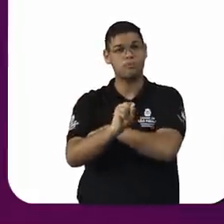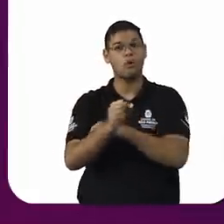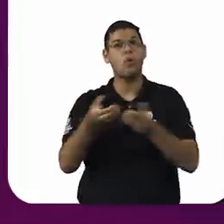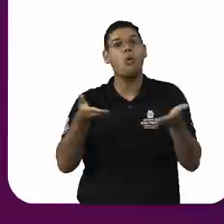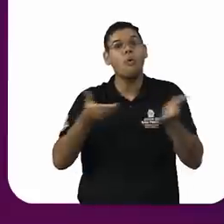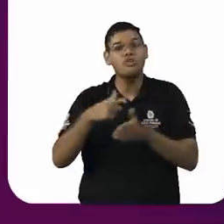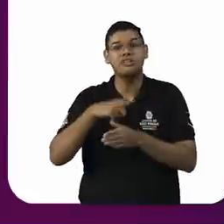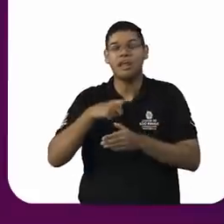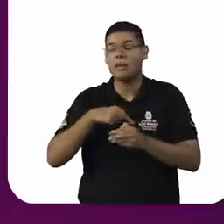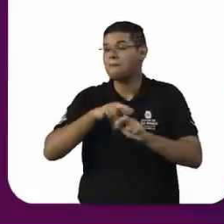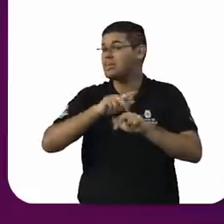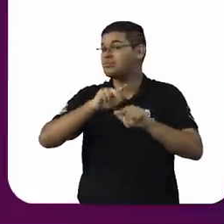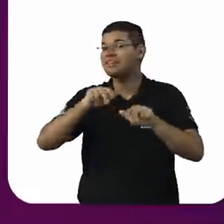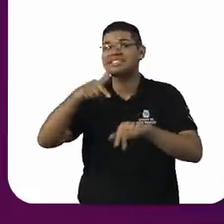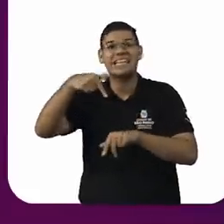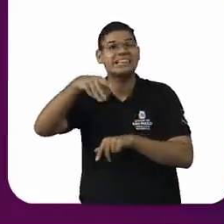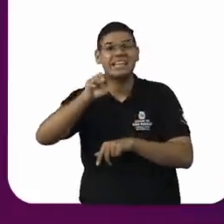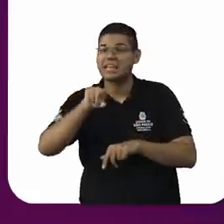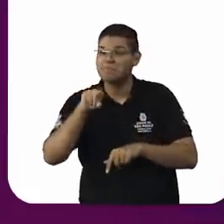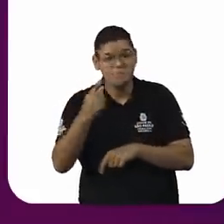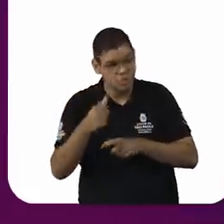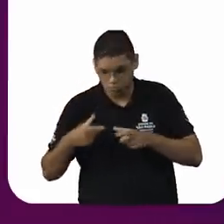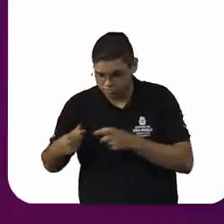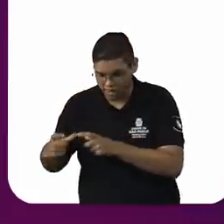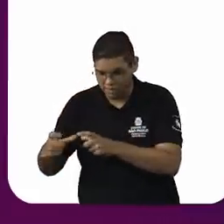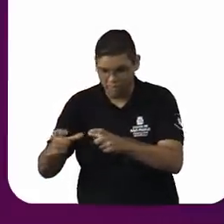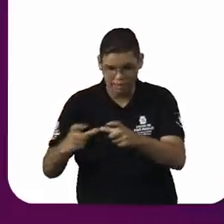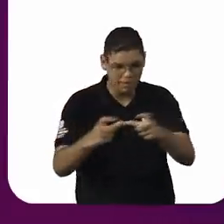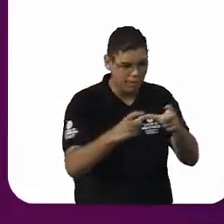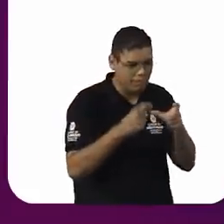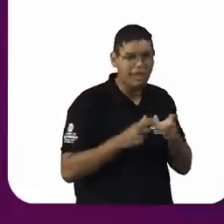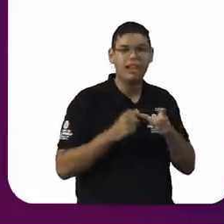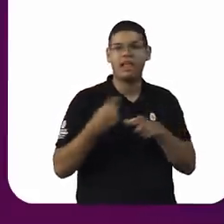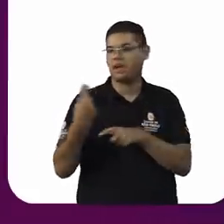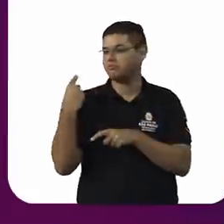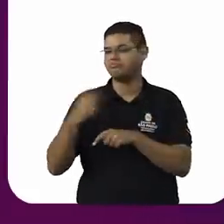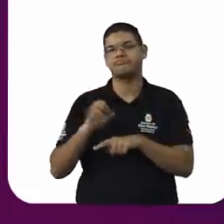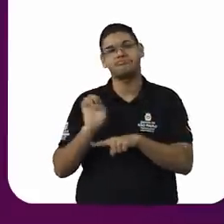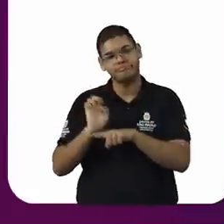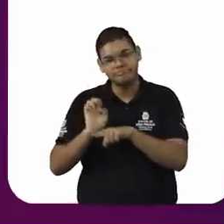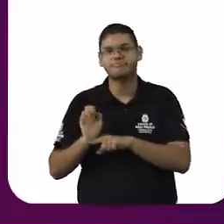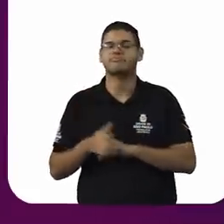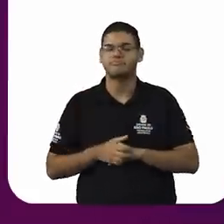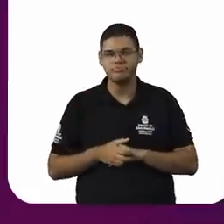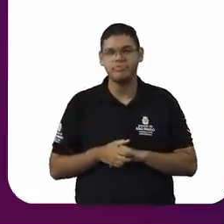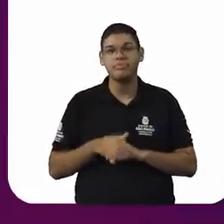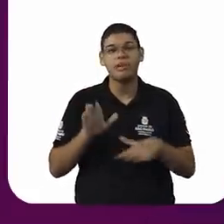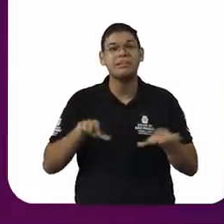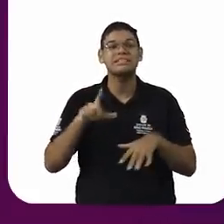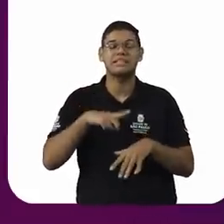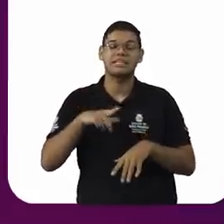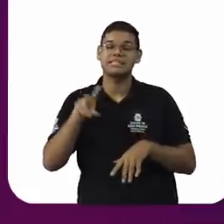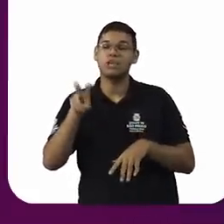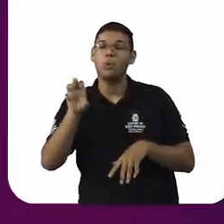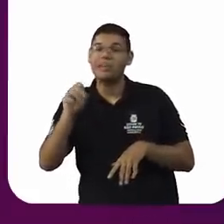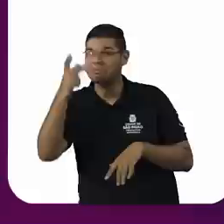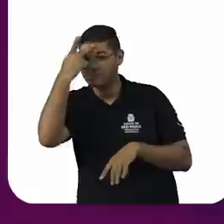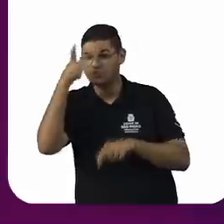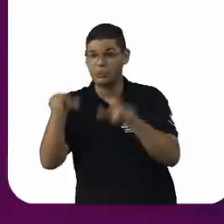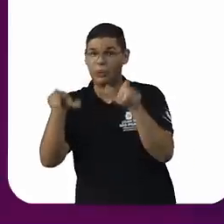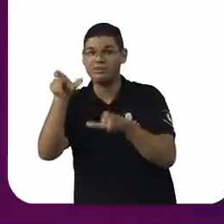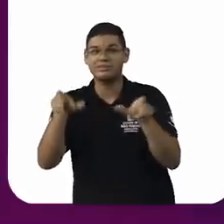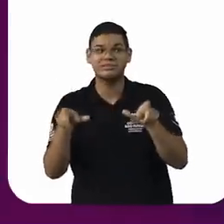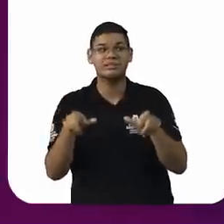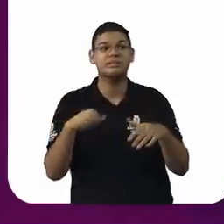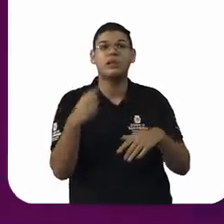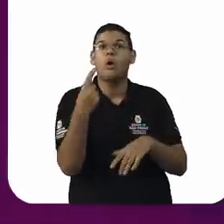batuque. Se você considera que, em cada terreiro, normalmente, você tem 50 adeptos, nós estamos falando